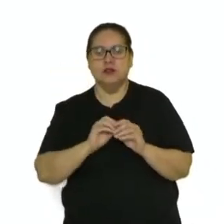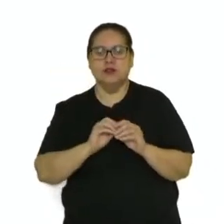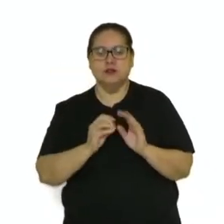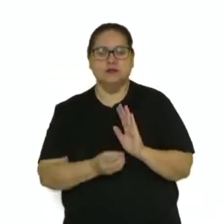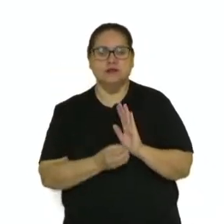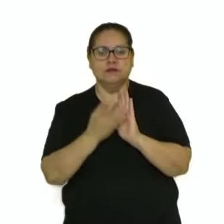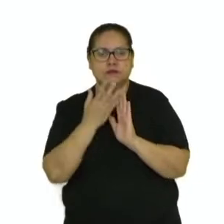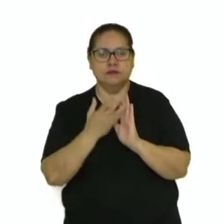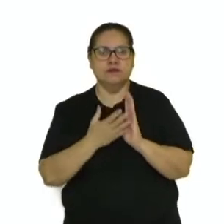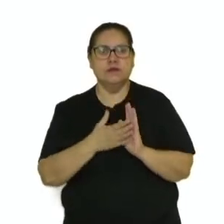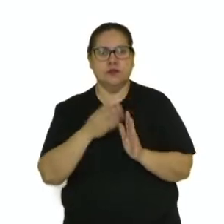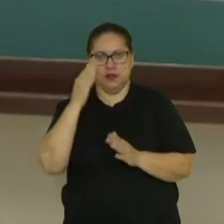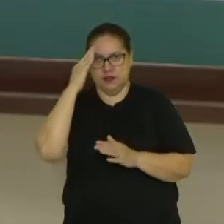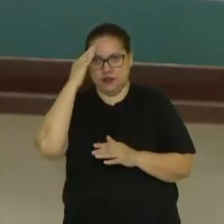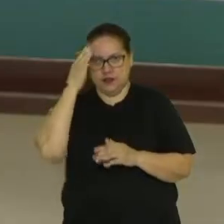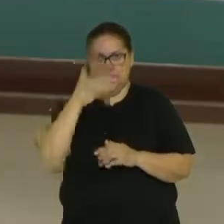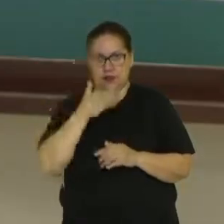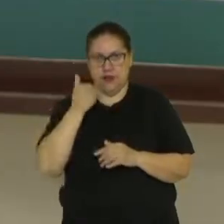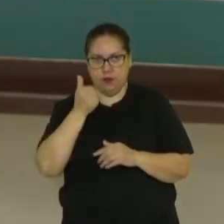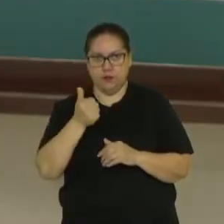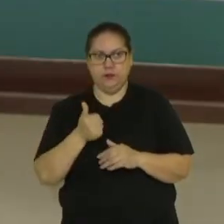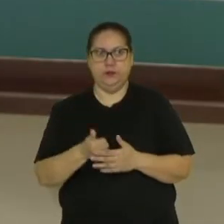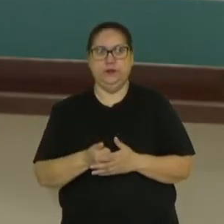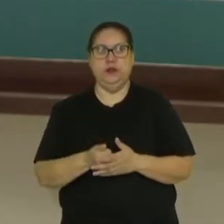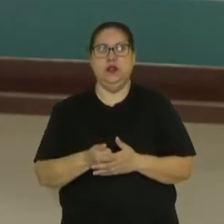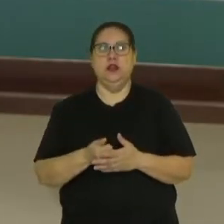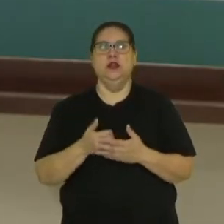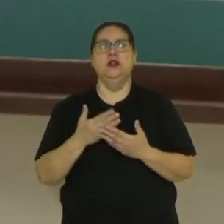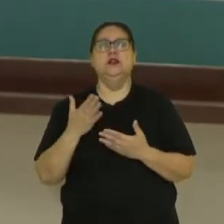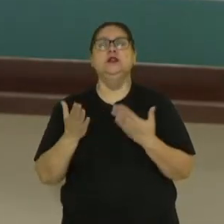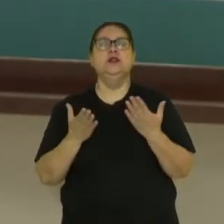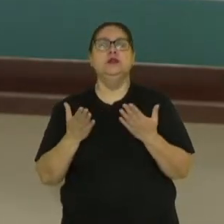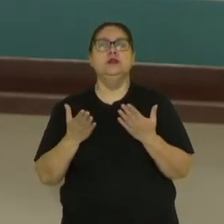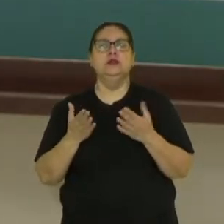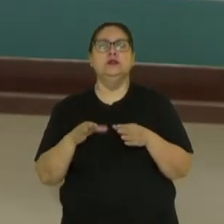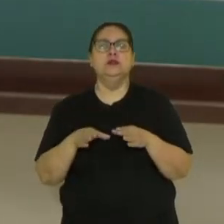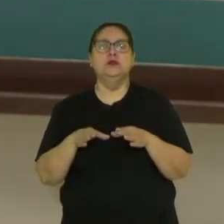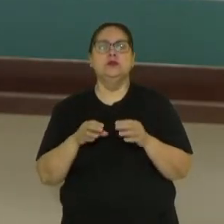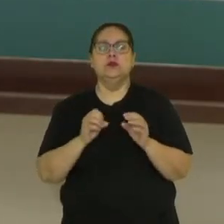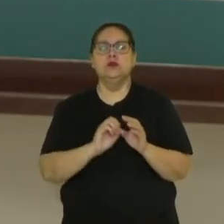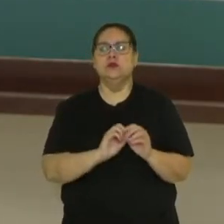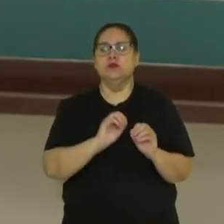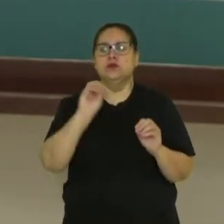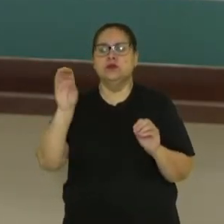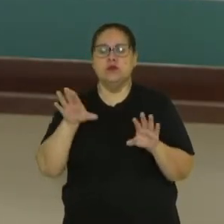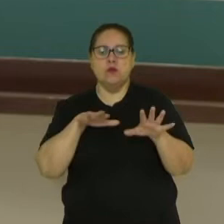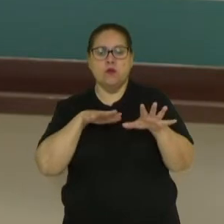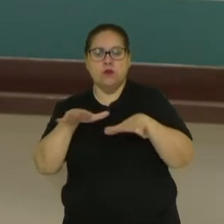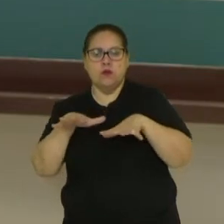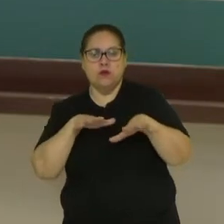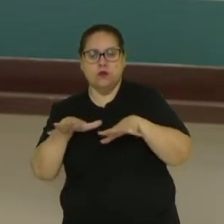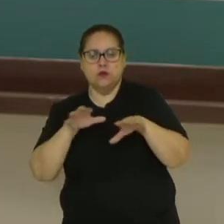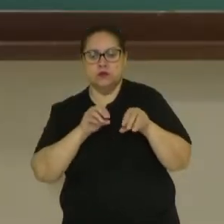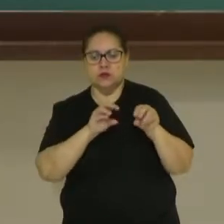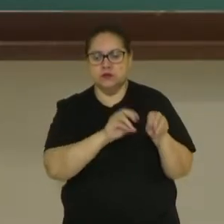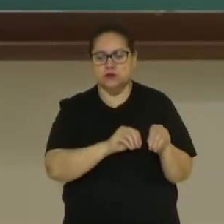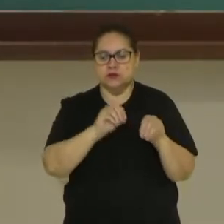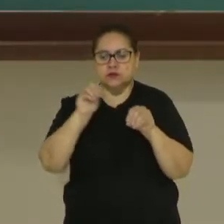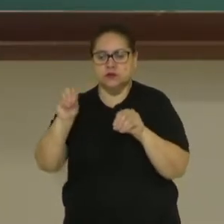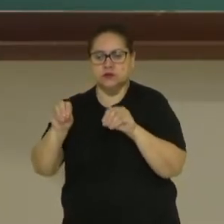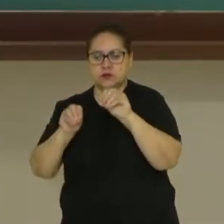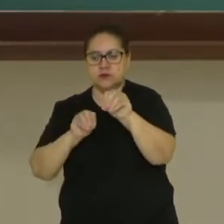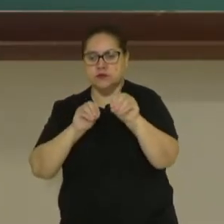destaque? Vamos então entendê-los? Vamos lá! Olha só, então fluxos migratórios ou movimentos migratórios são